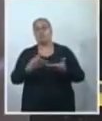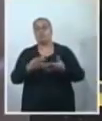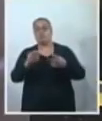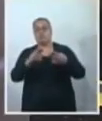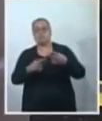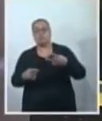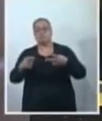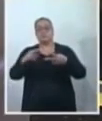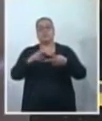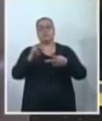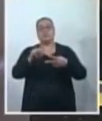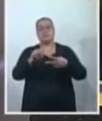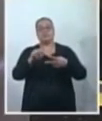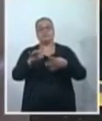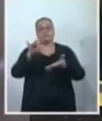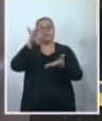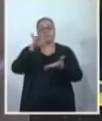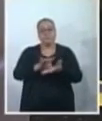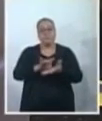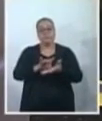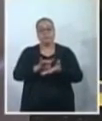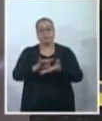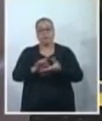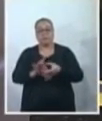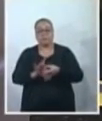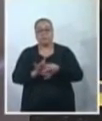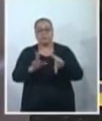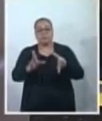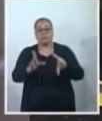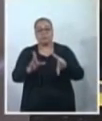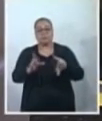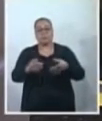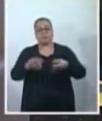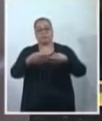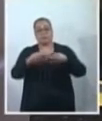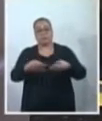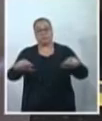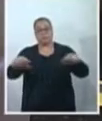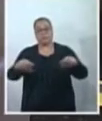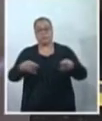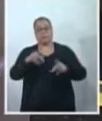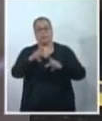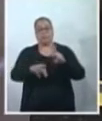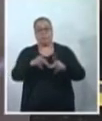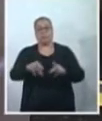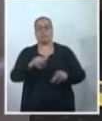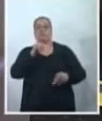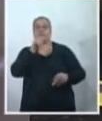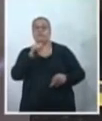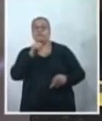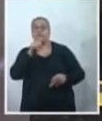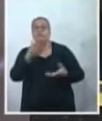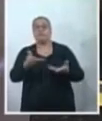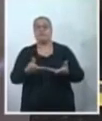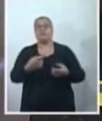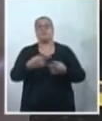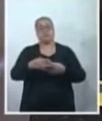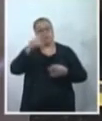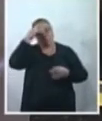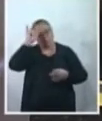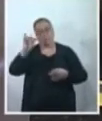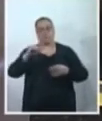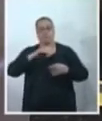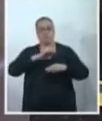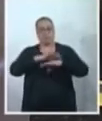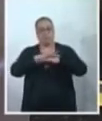instituir a política de fornecimento de absorventes higiênicos para pessoas que menstruam, visando a prevenção de doenças e também